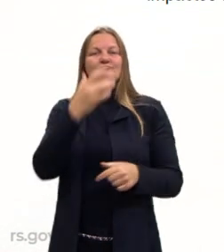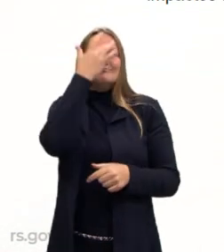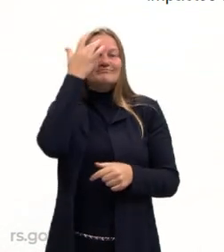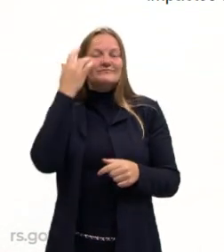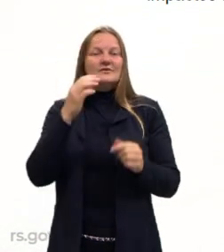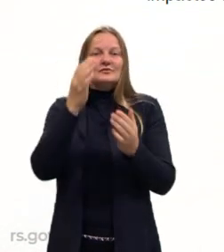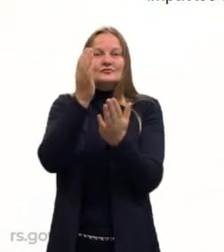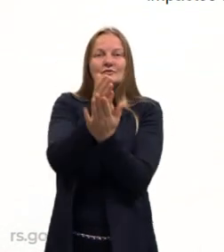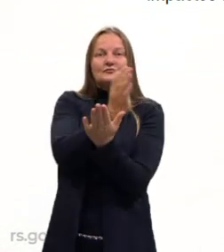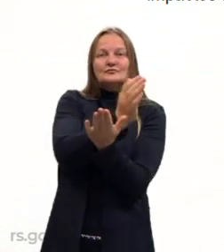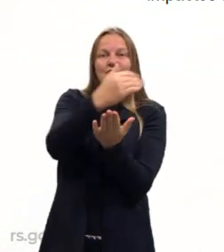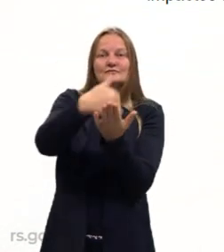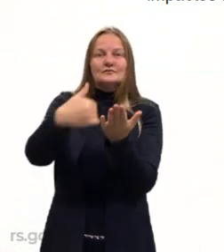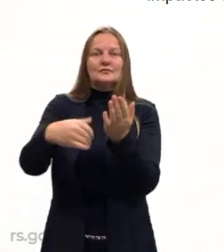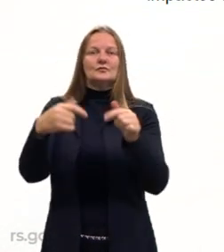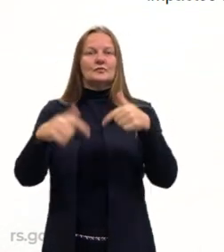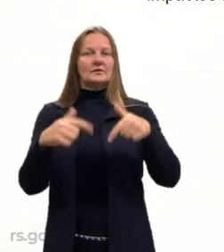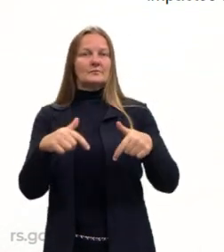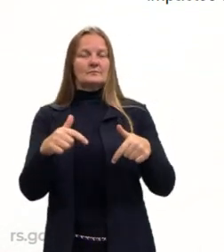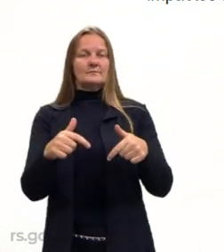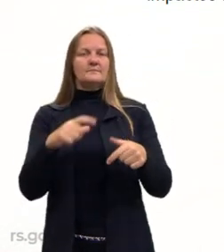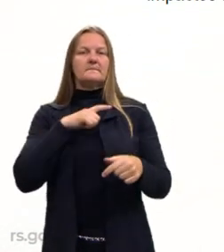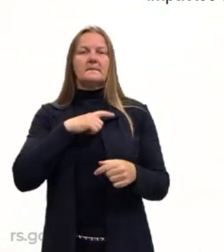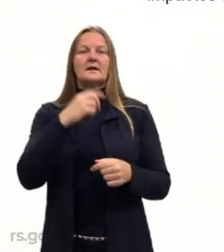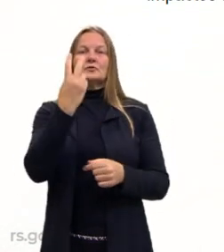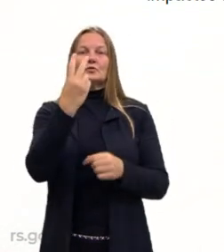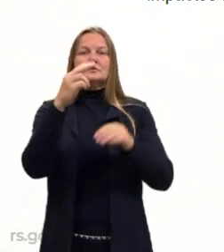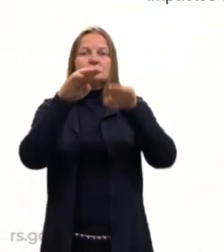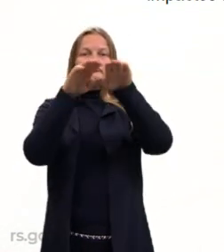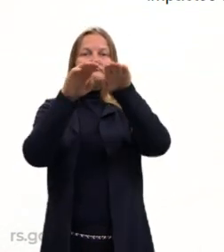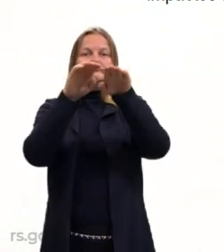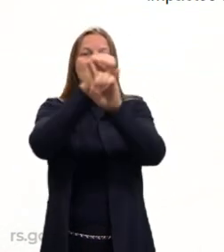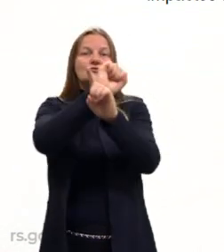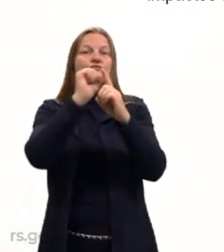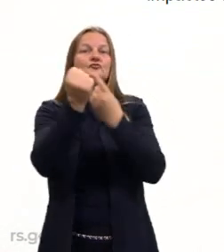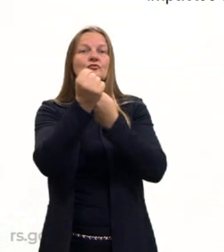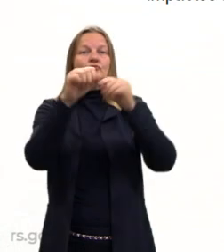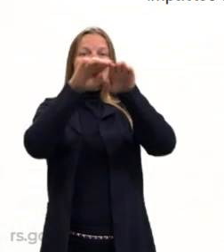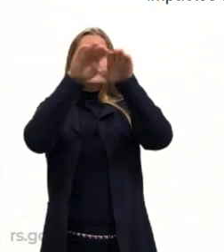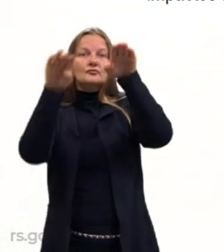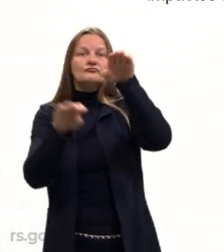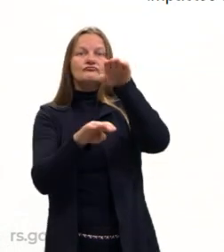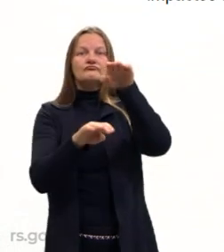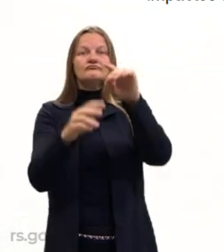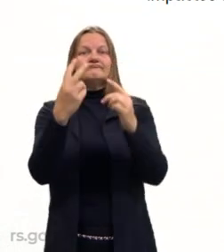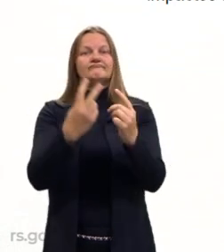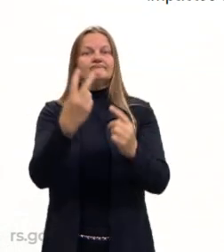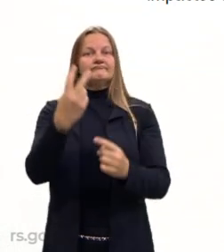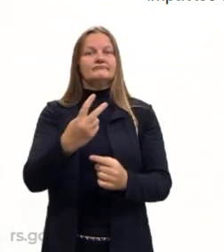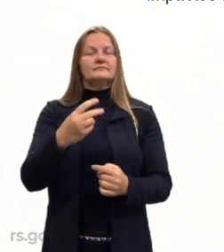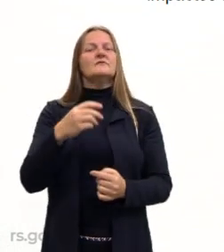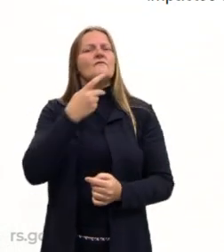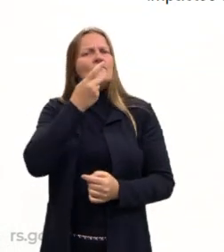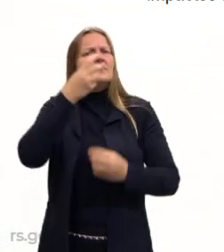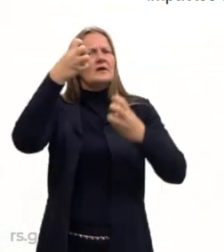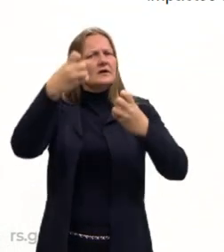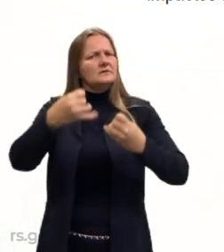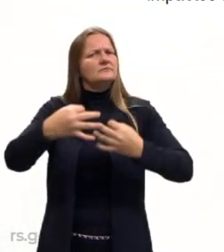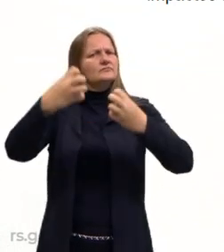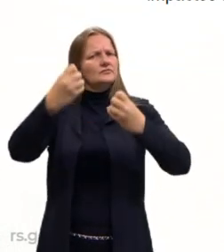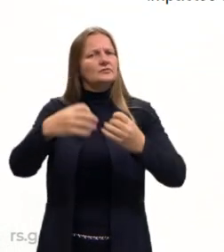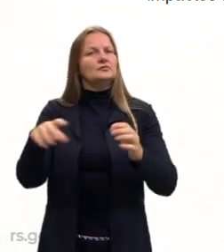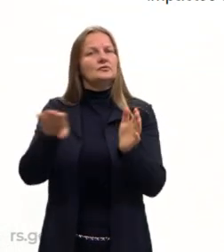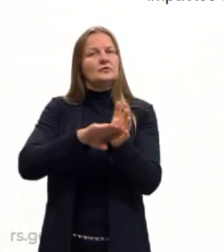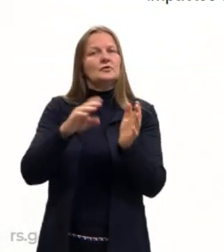tem uma divisão do trabalho, tá? E aí surge duas classes muito utilizadas, né? E muito faladas no dia de